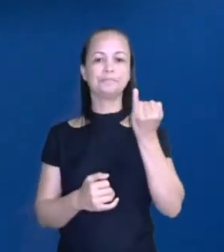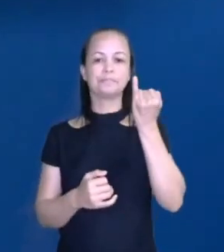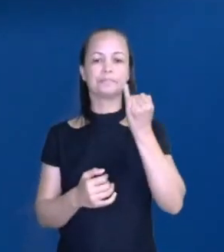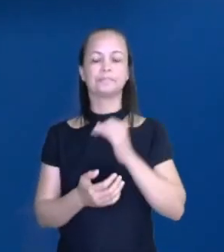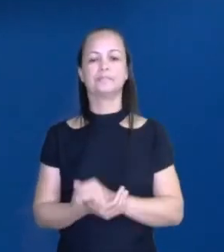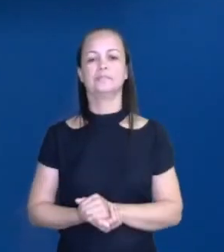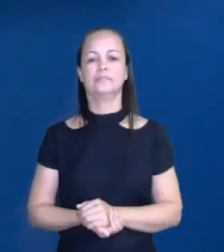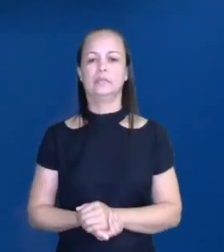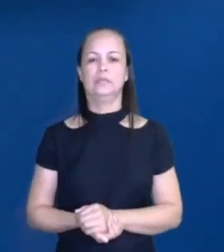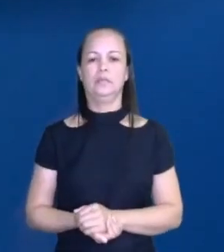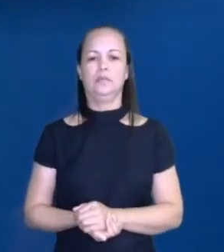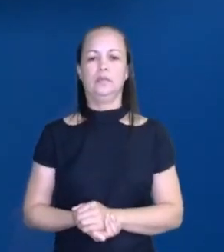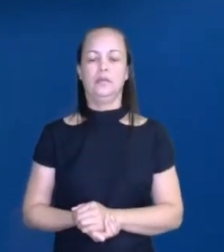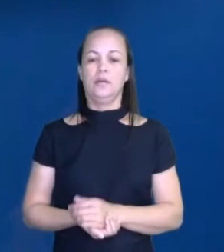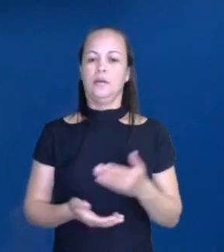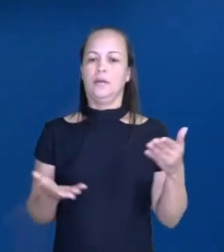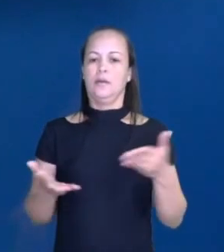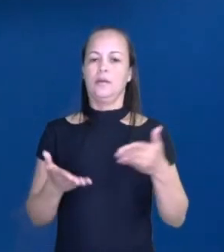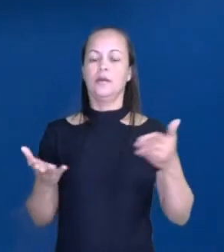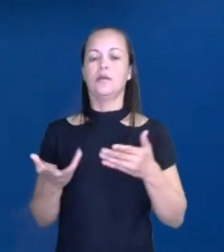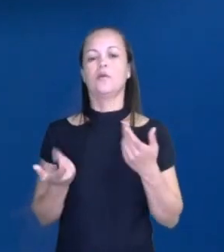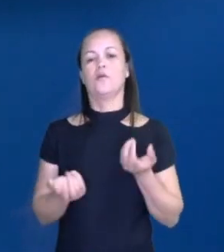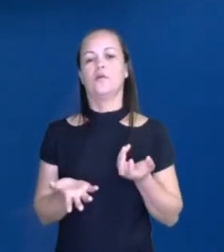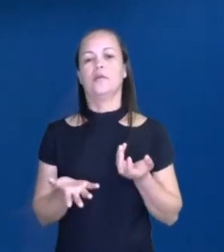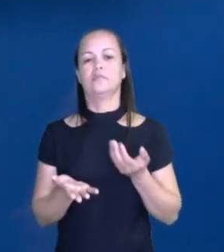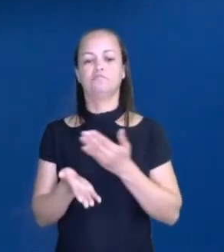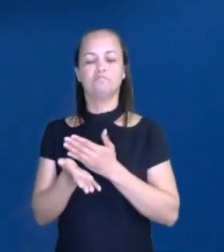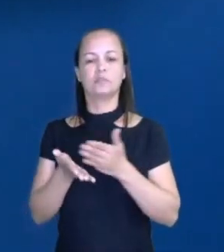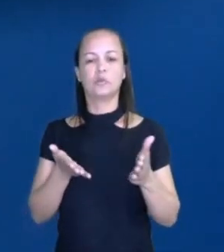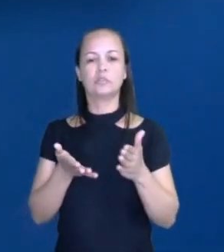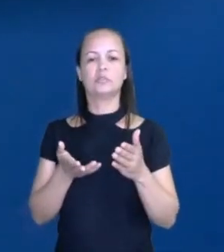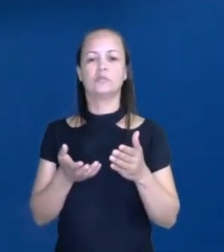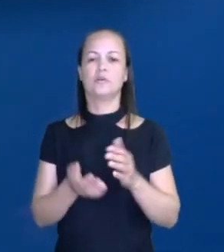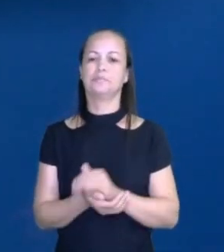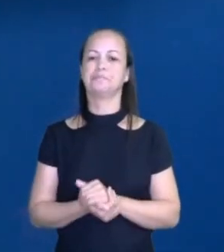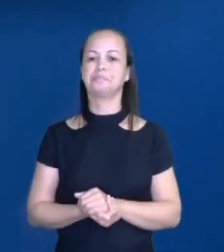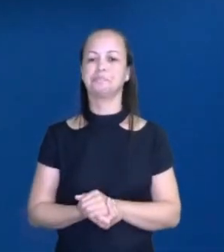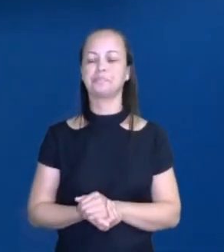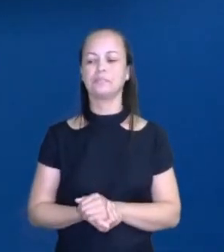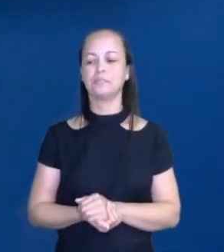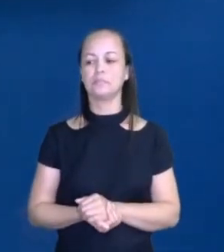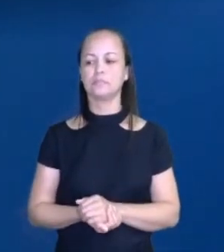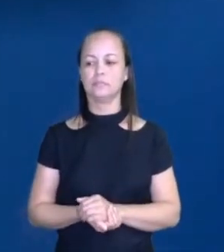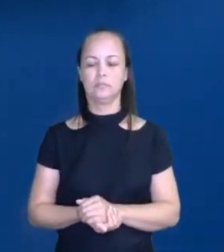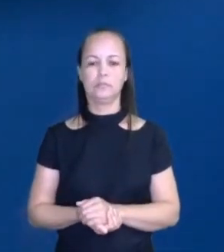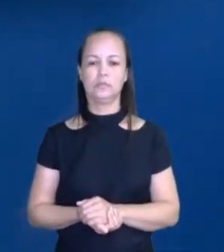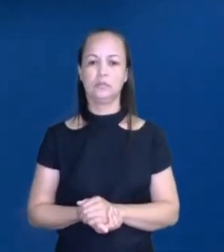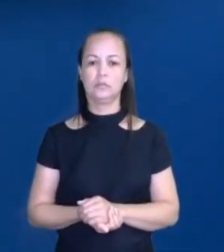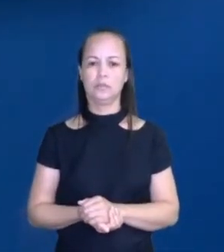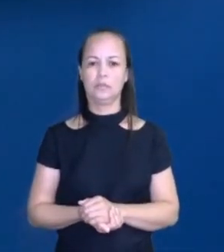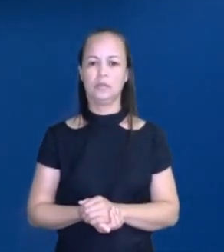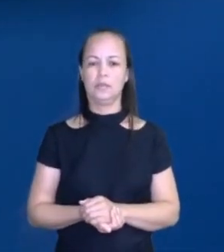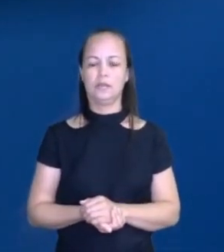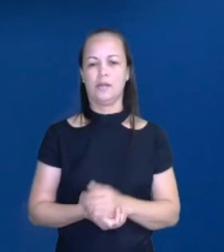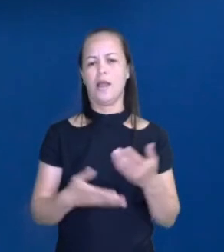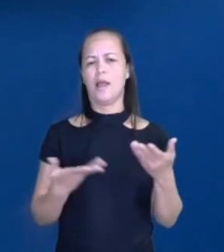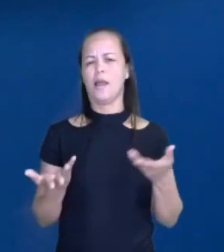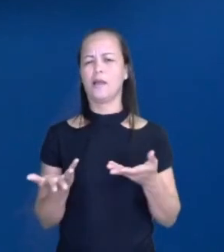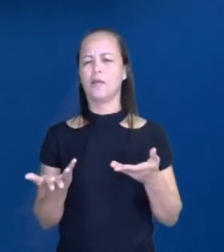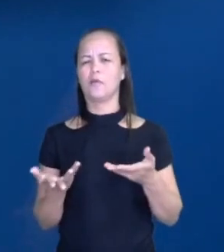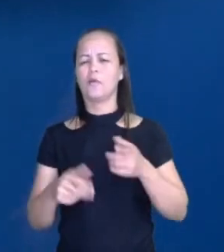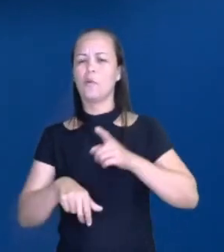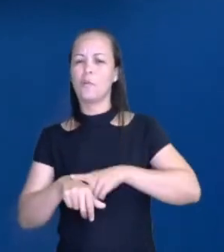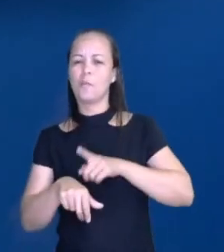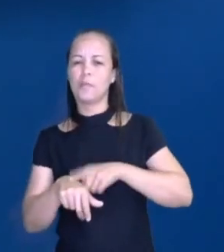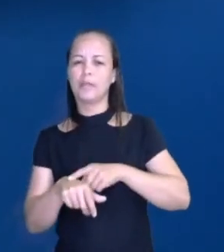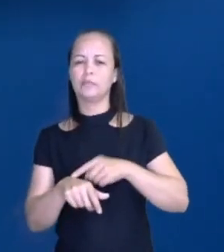Bom, agora vamos continuar, porque o papo está muito bom. Gente, chegou a hora de nós pensarmos um